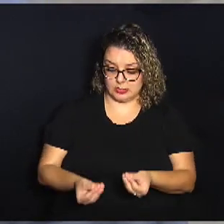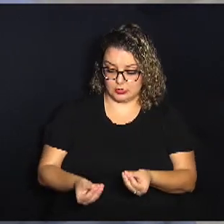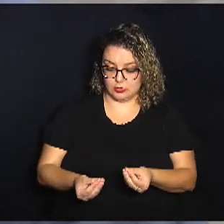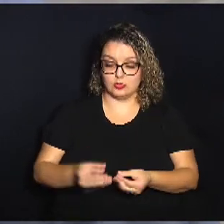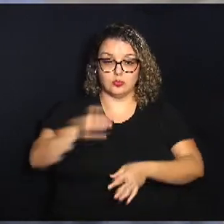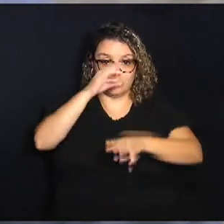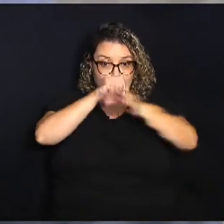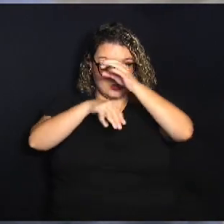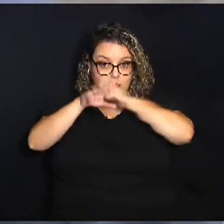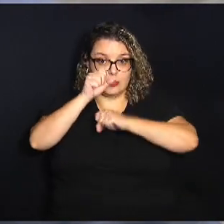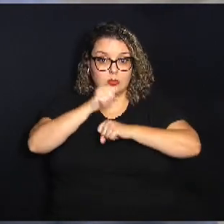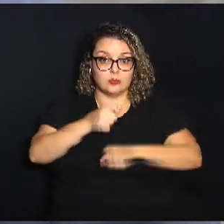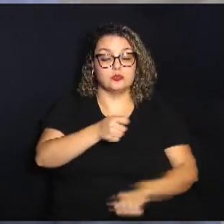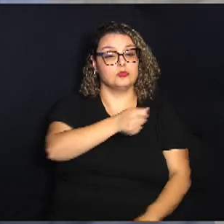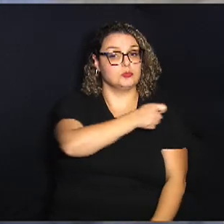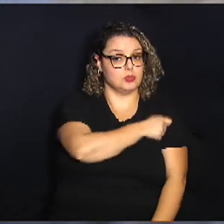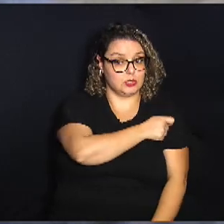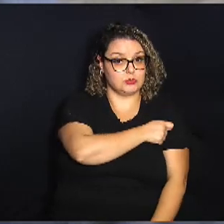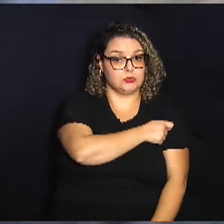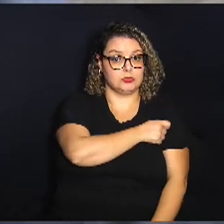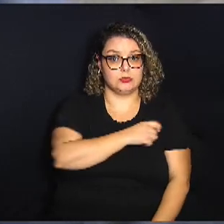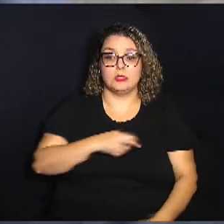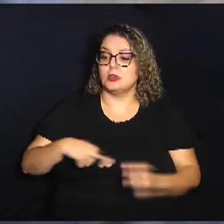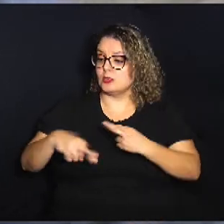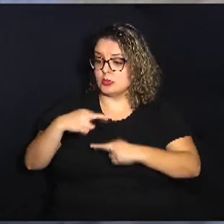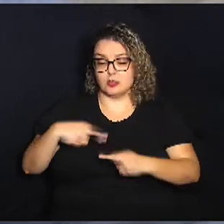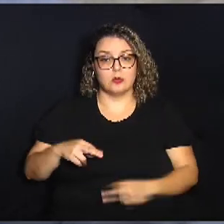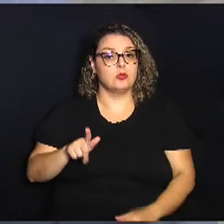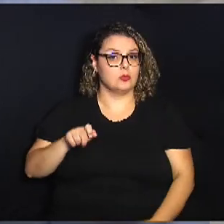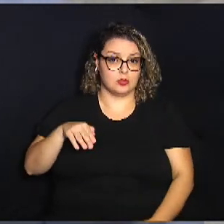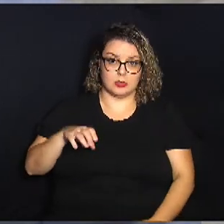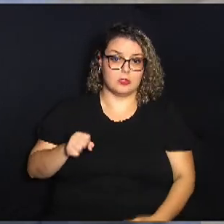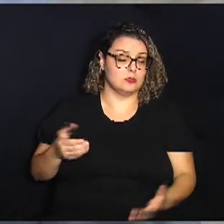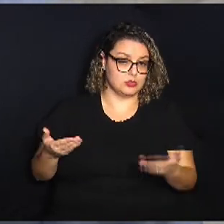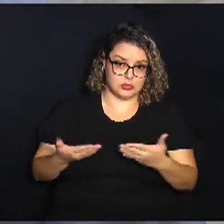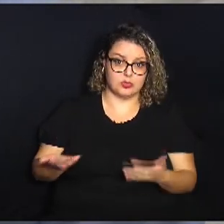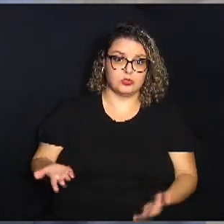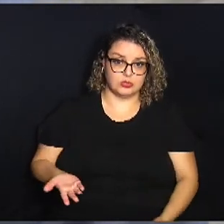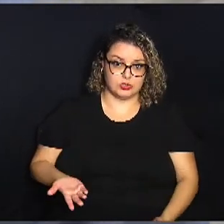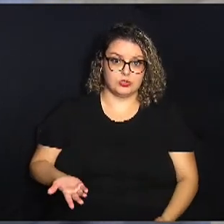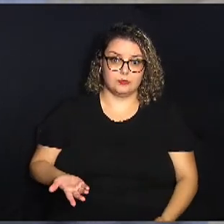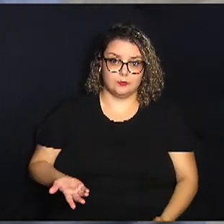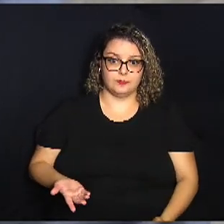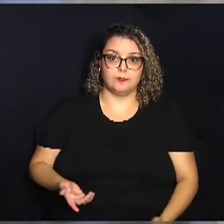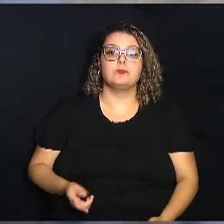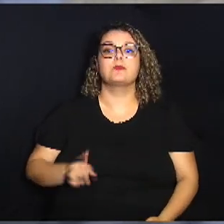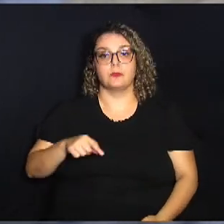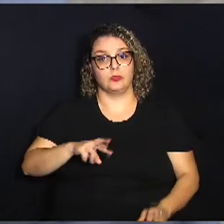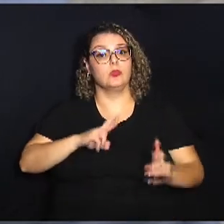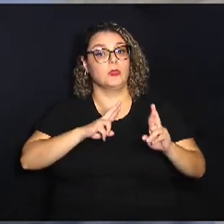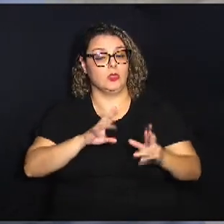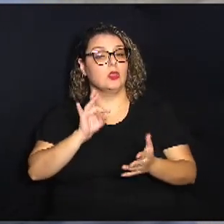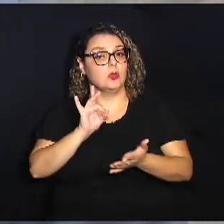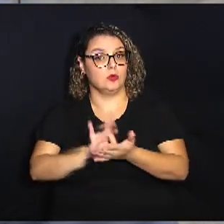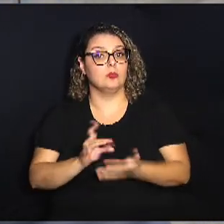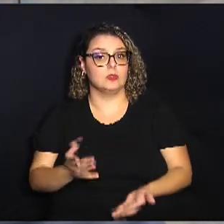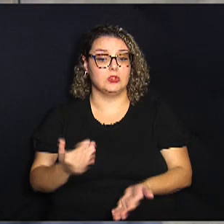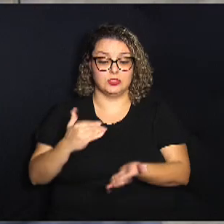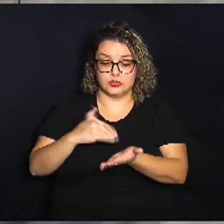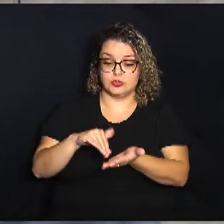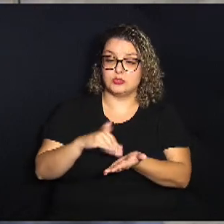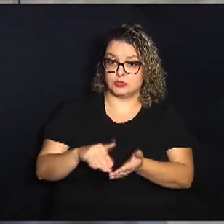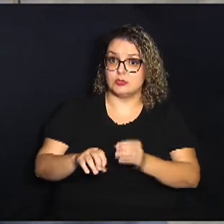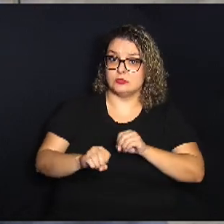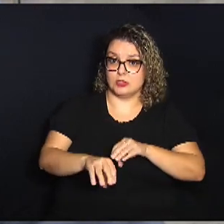aprendizado do aluno tem tudo a ver com os games hoje então é de se esperar realmente que a Secretaria de